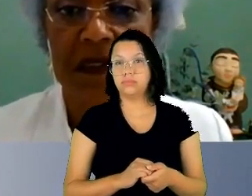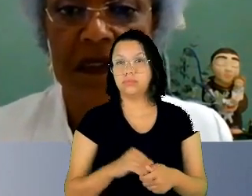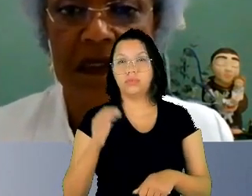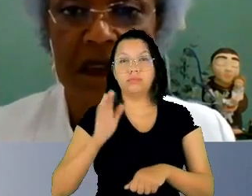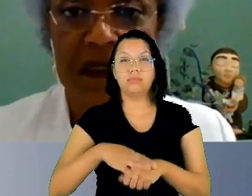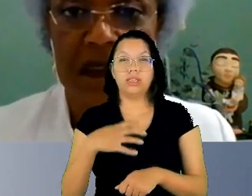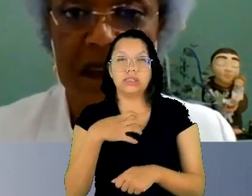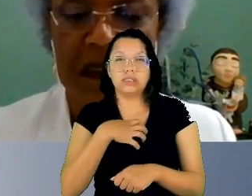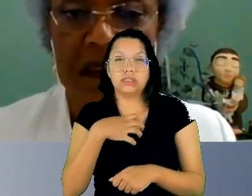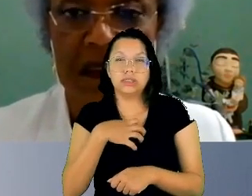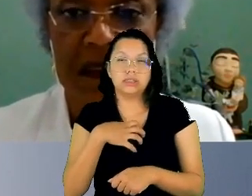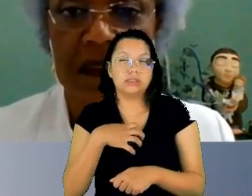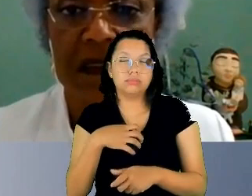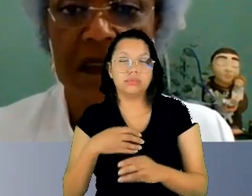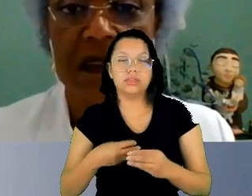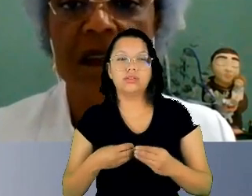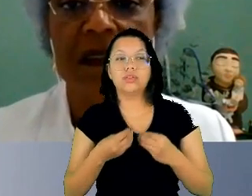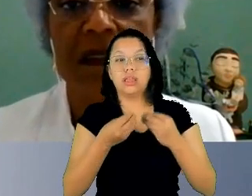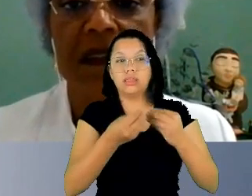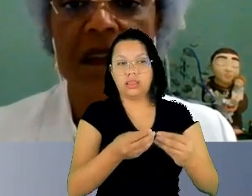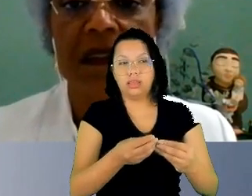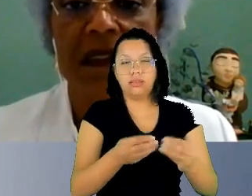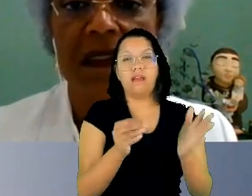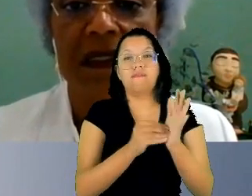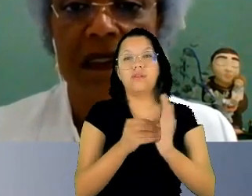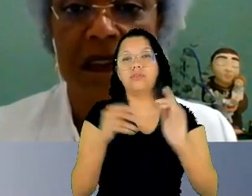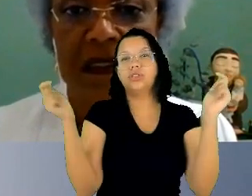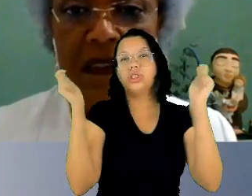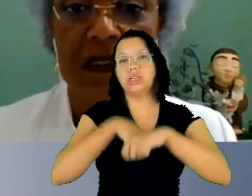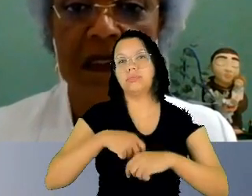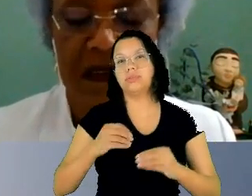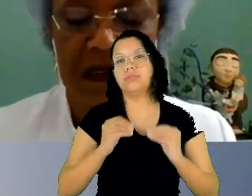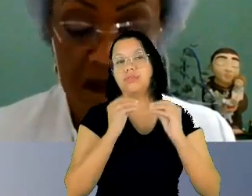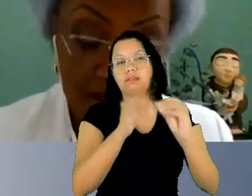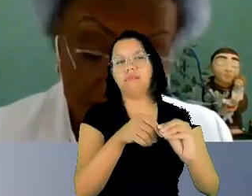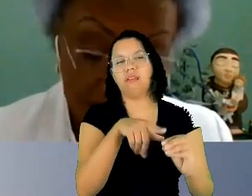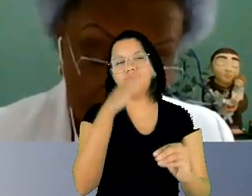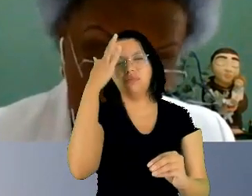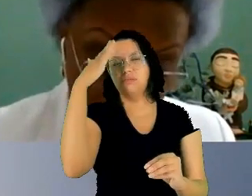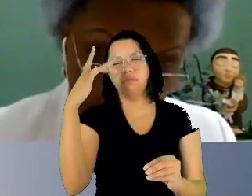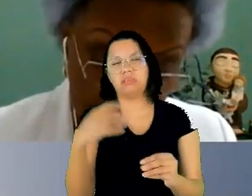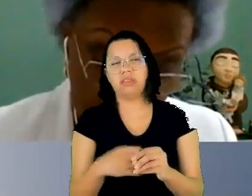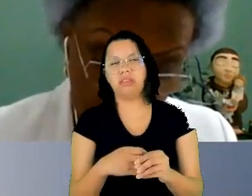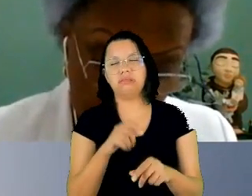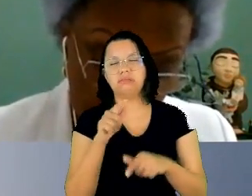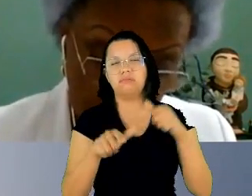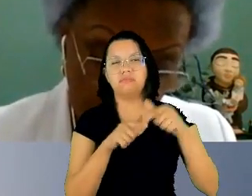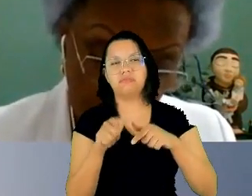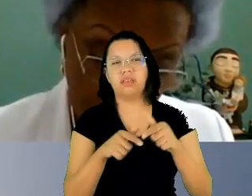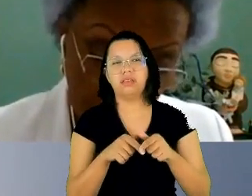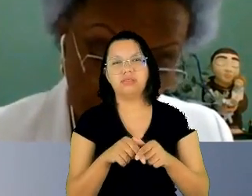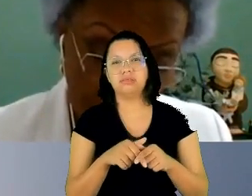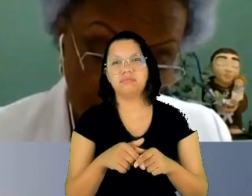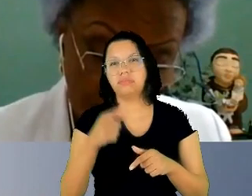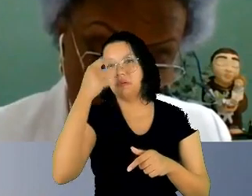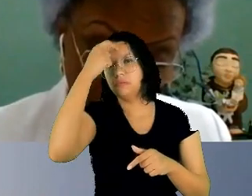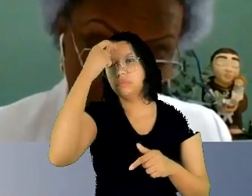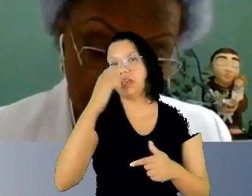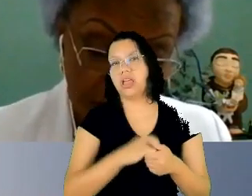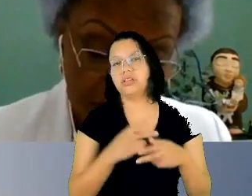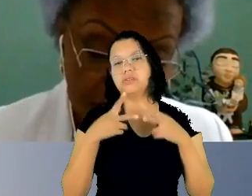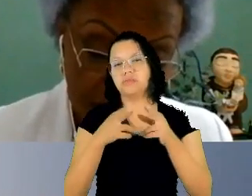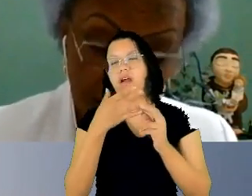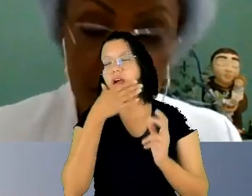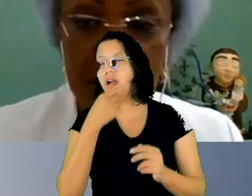incapacidade que se atribui a elas de pensar e agir racionalmente tal qual os homens o lugar de inferioridade que se atribui às